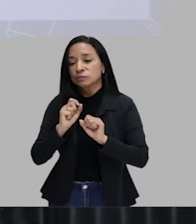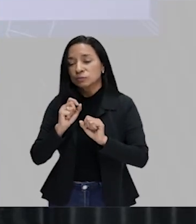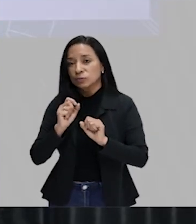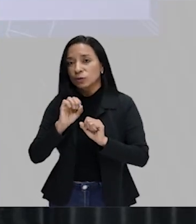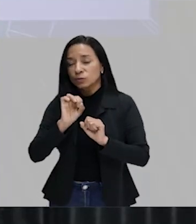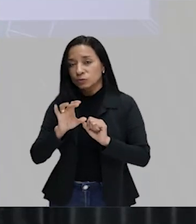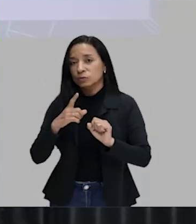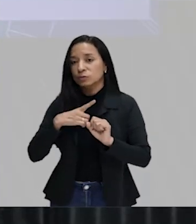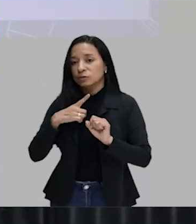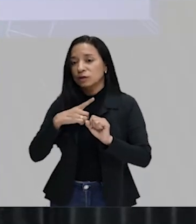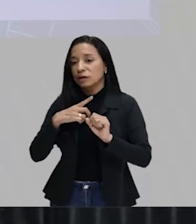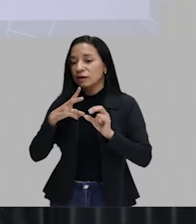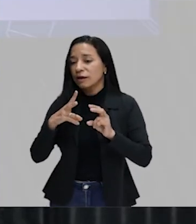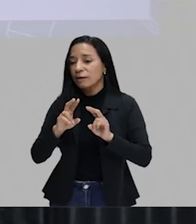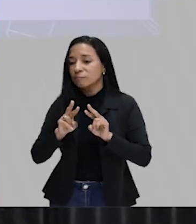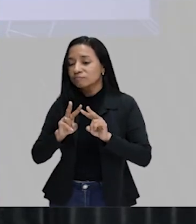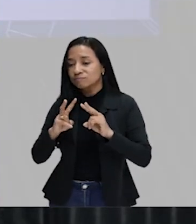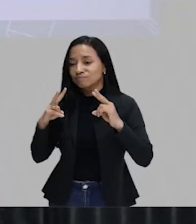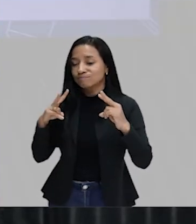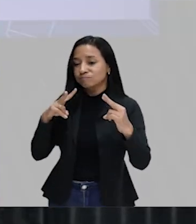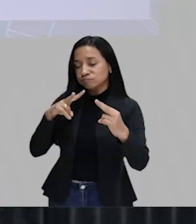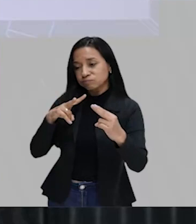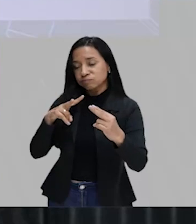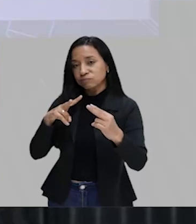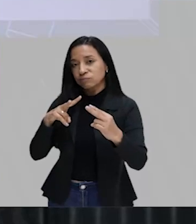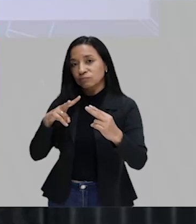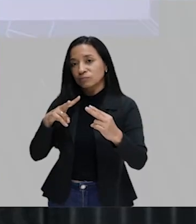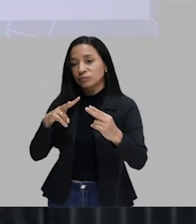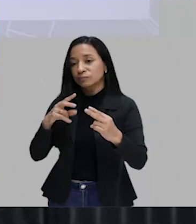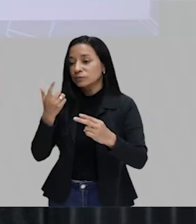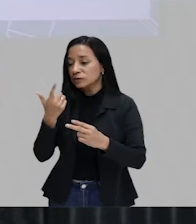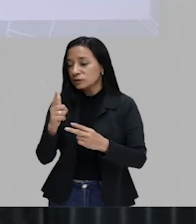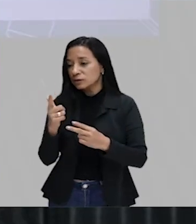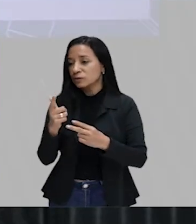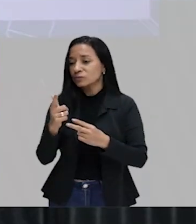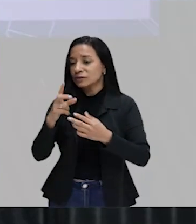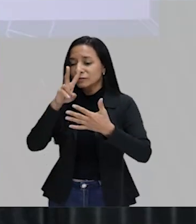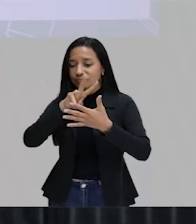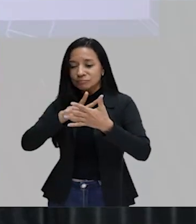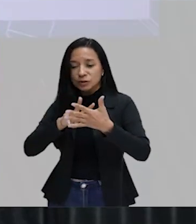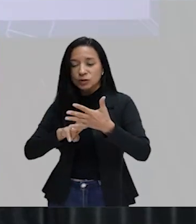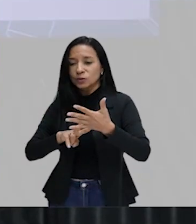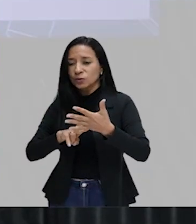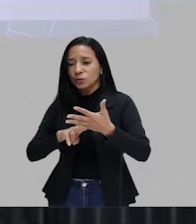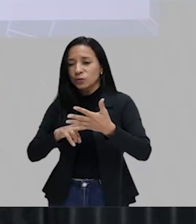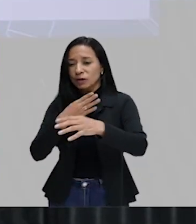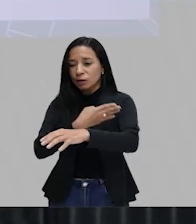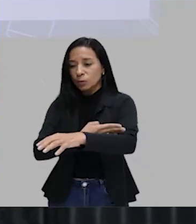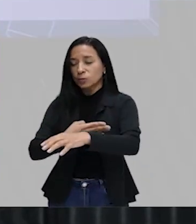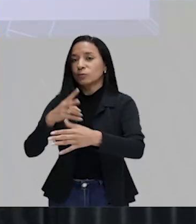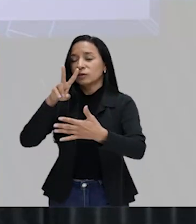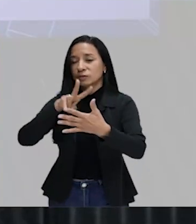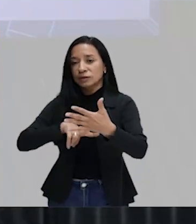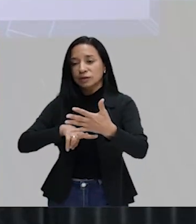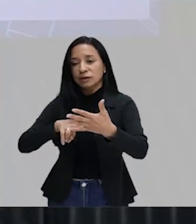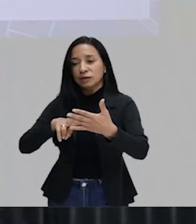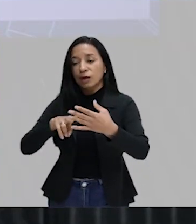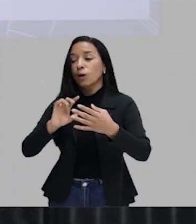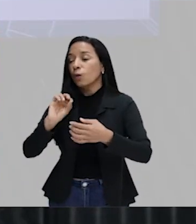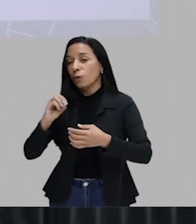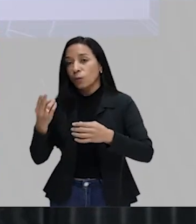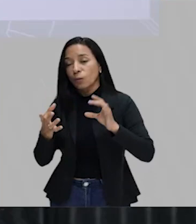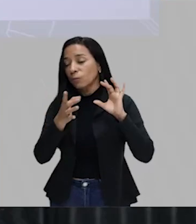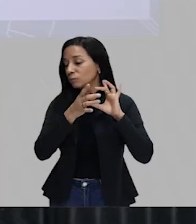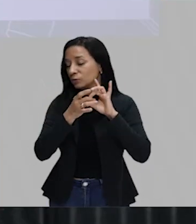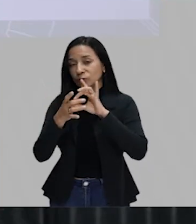quando ele não tem, principalmente, hábito de leitura, quando ele não contextualiza, e é bem aí que